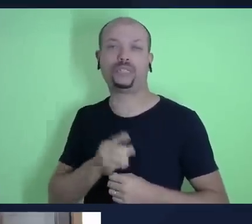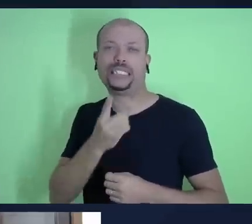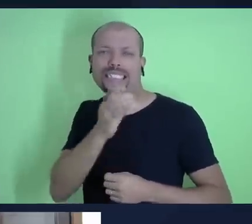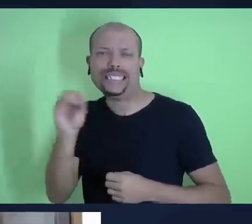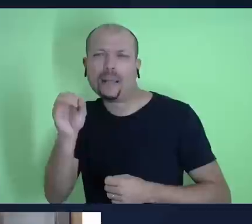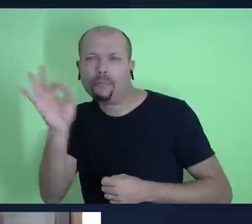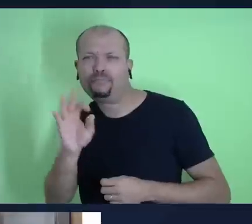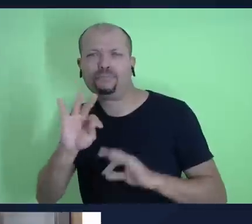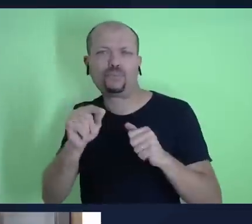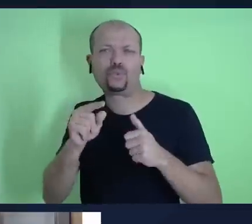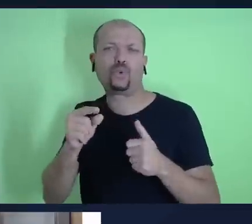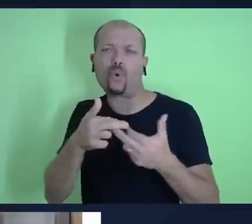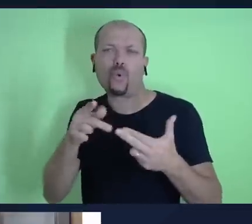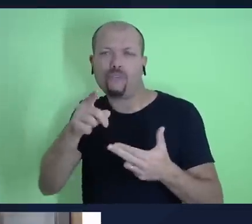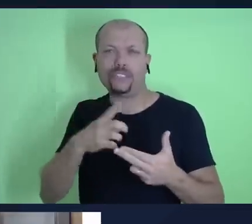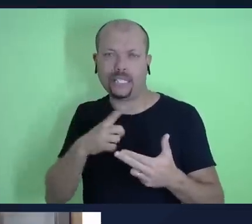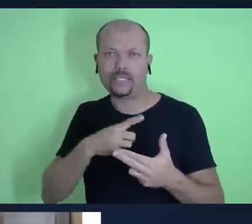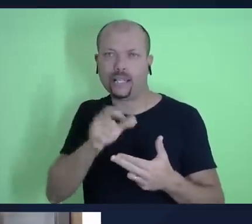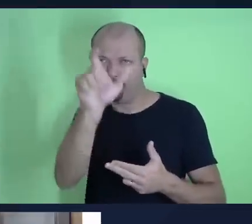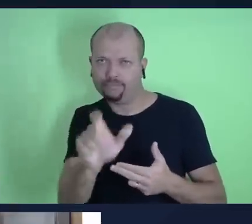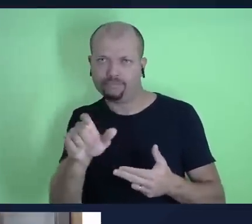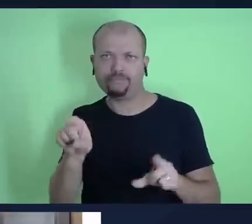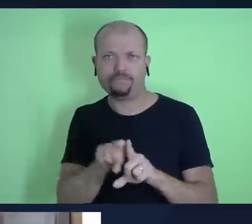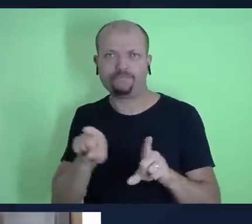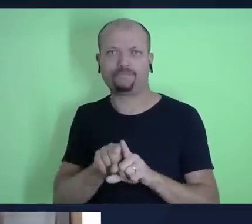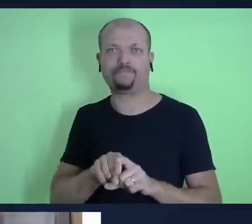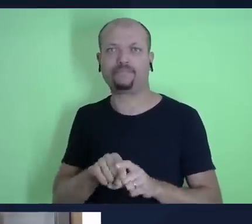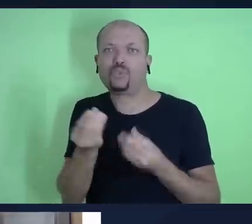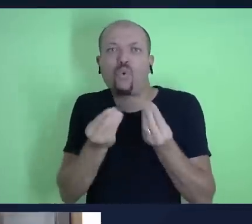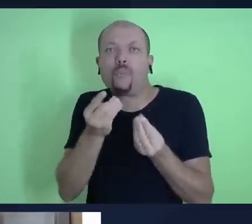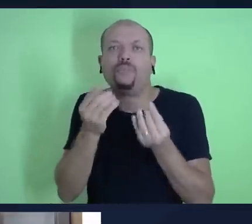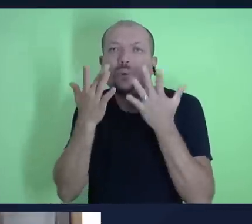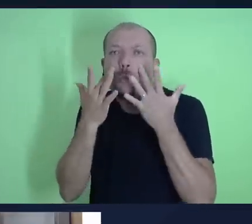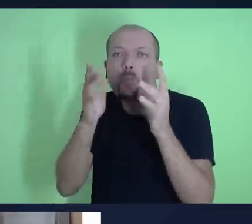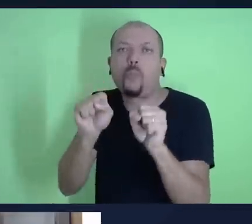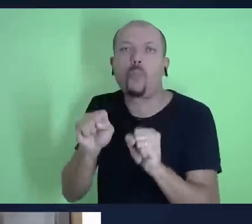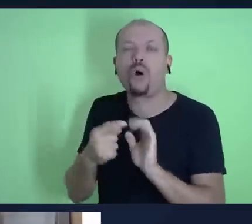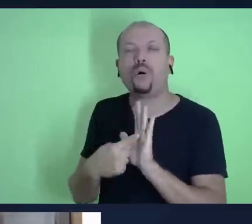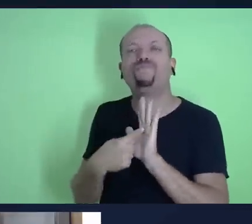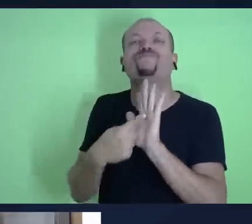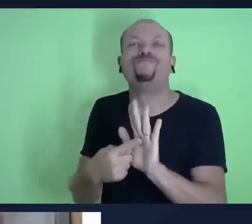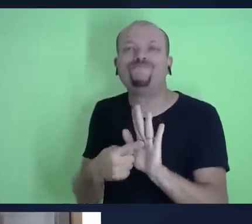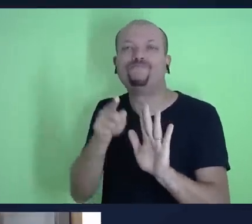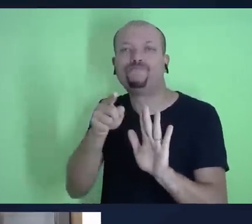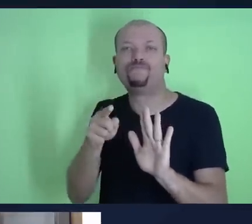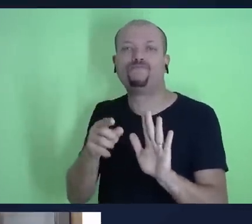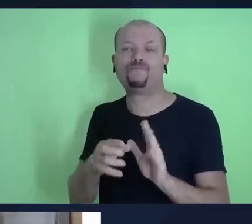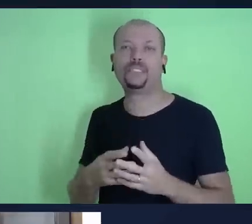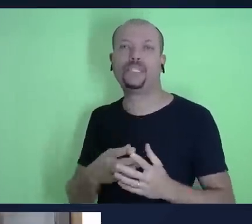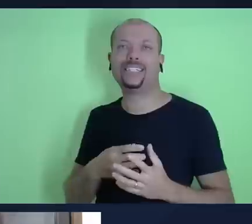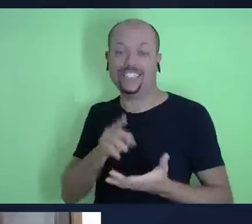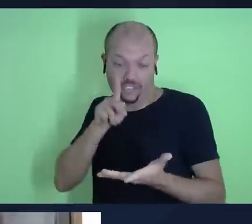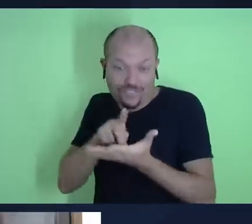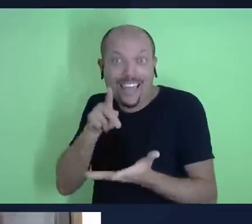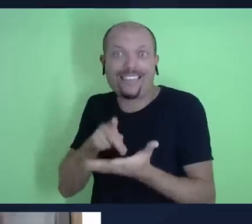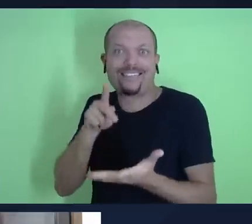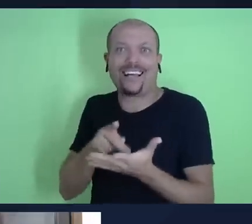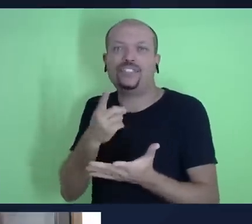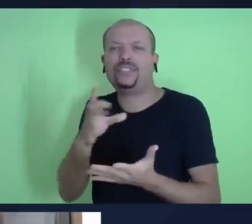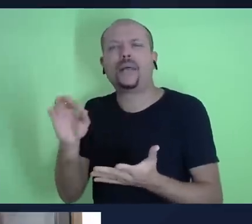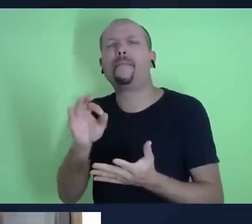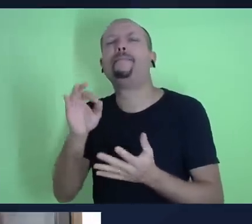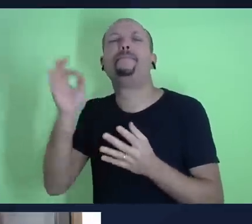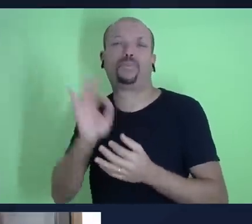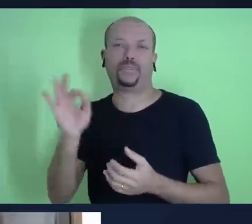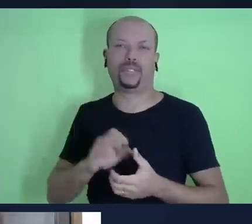de tudo que você tem você é e como você prova mostra a ele que você está entregue cem por cento uma